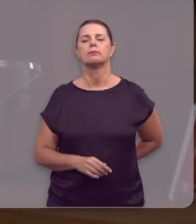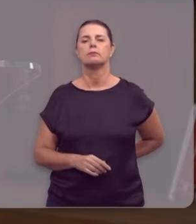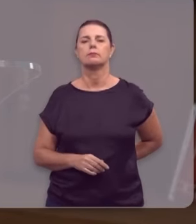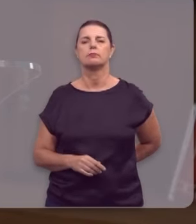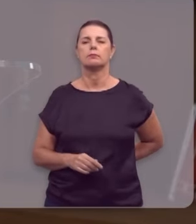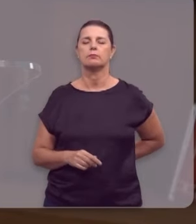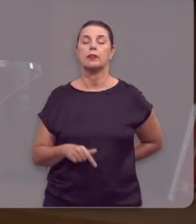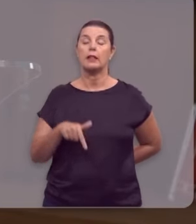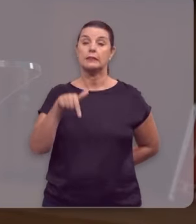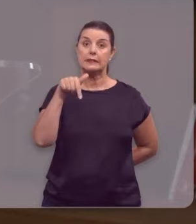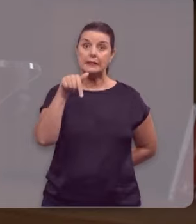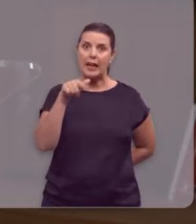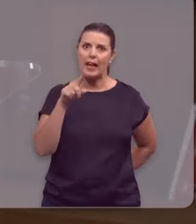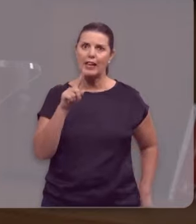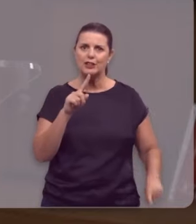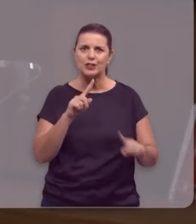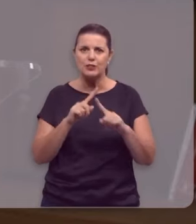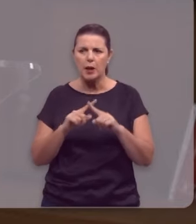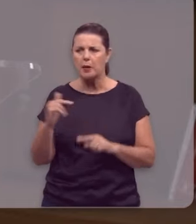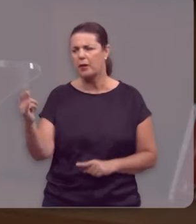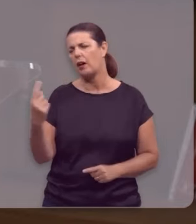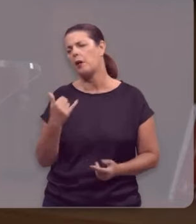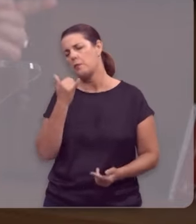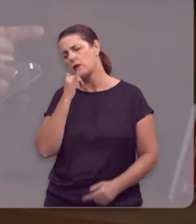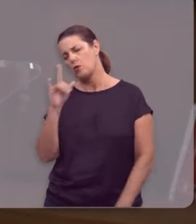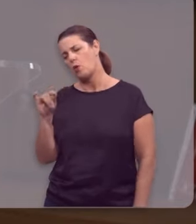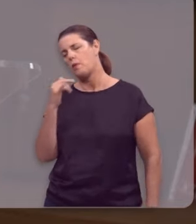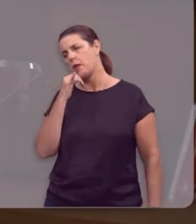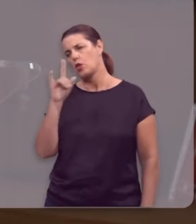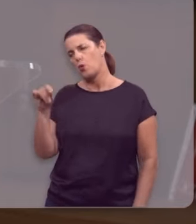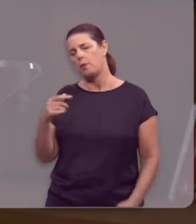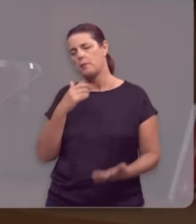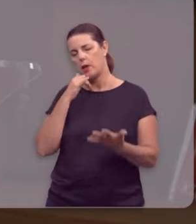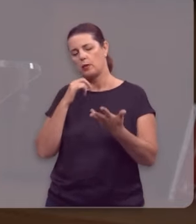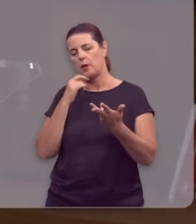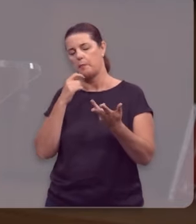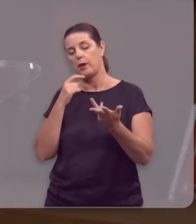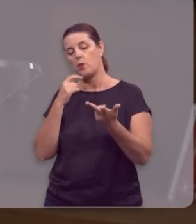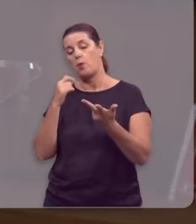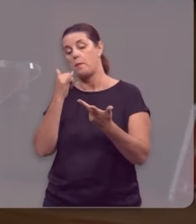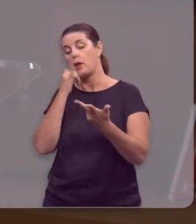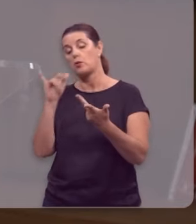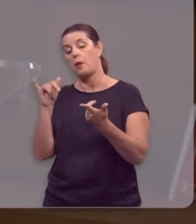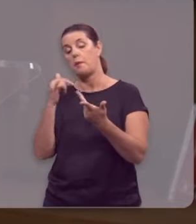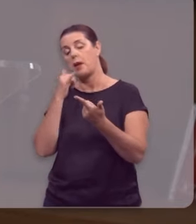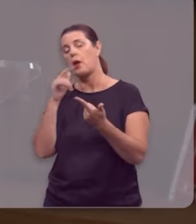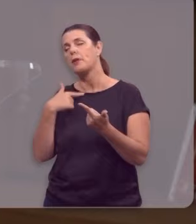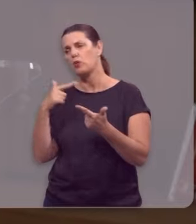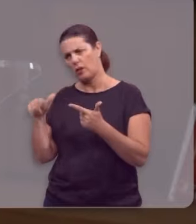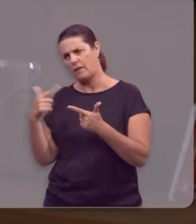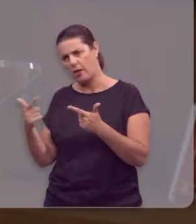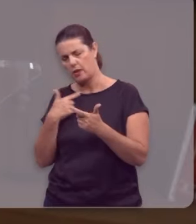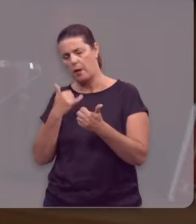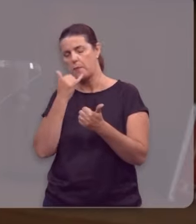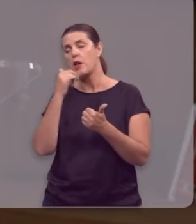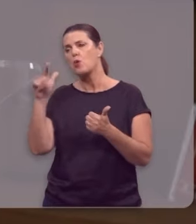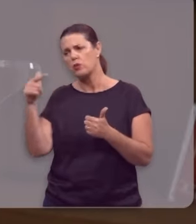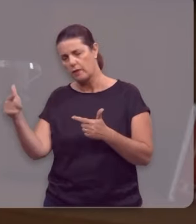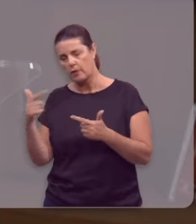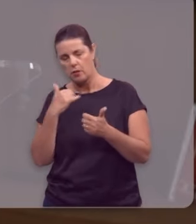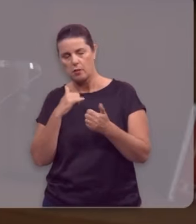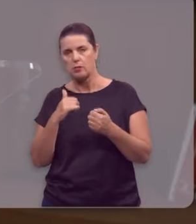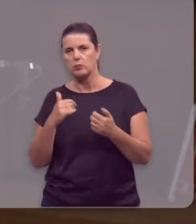E sete vezes vir pedir perdão. Me perdoe, me perdoe, me perdoe de novo. Ah, me perdoe outra vez.